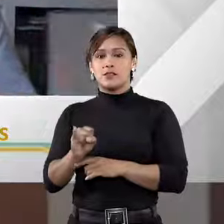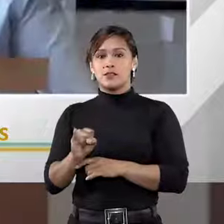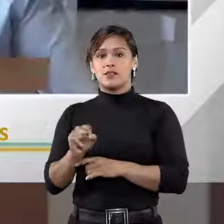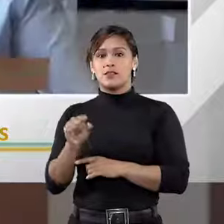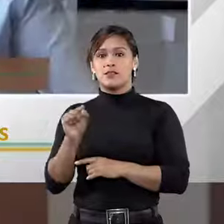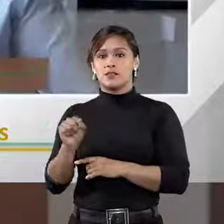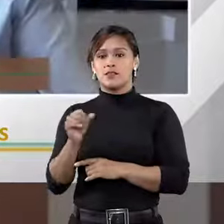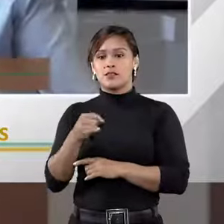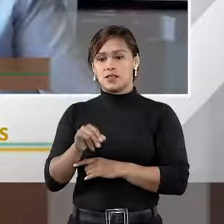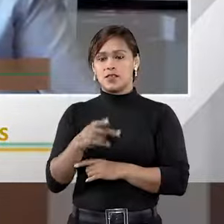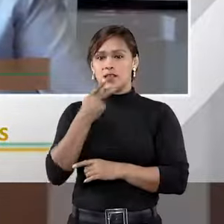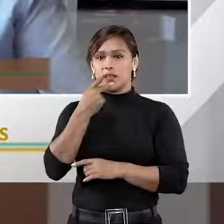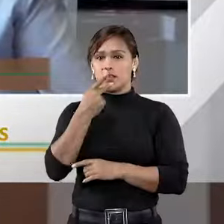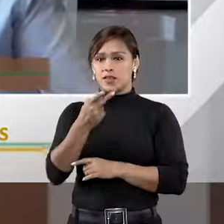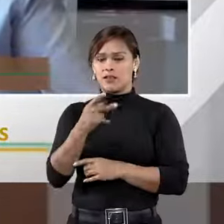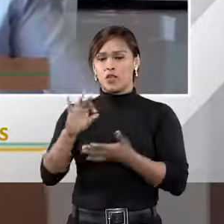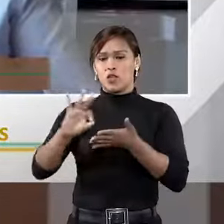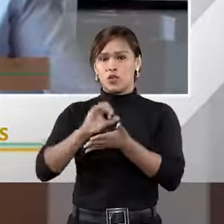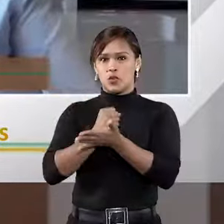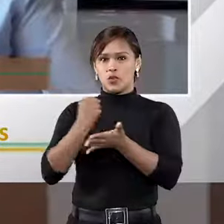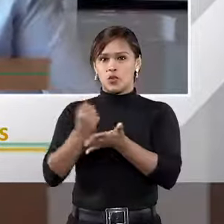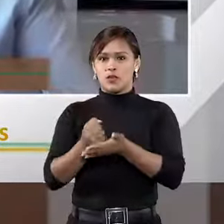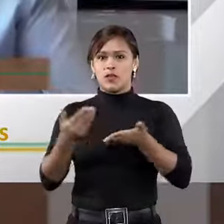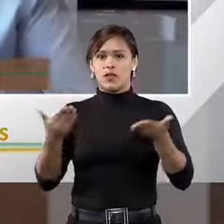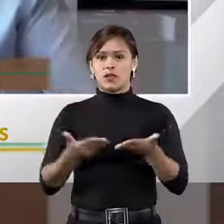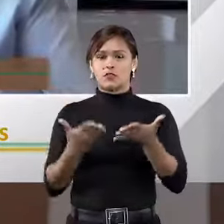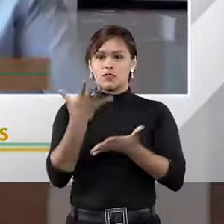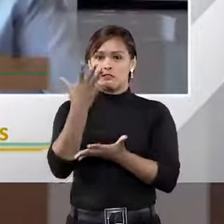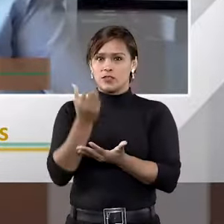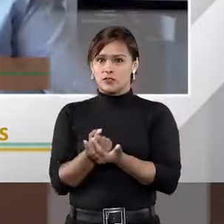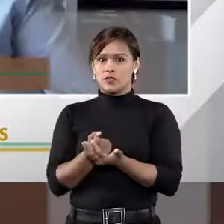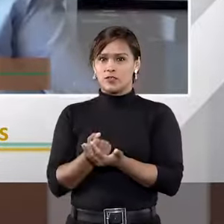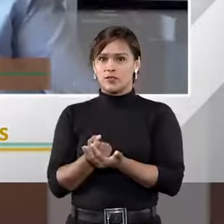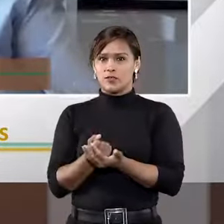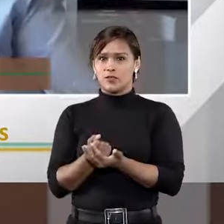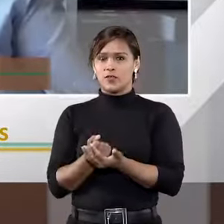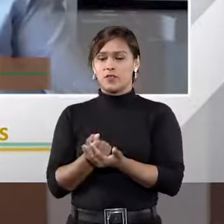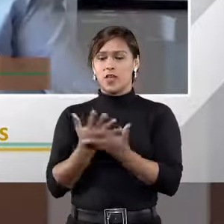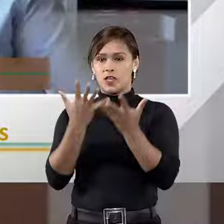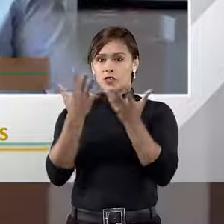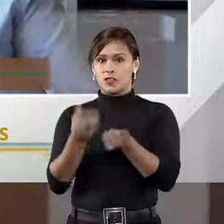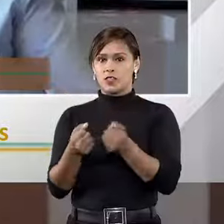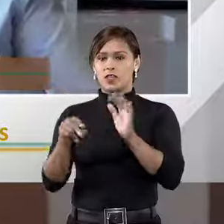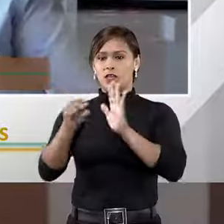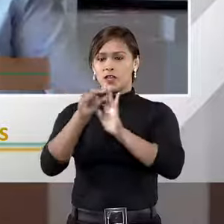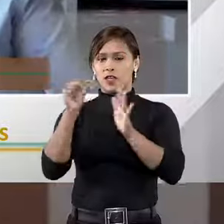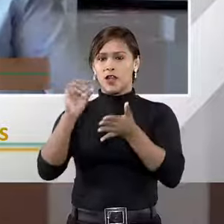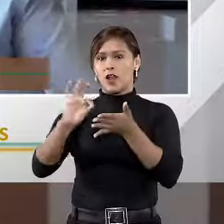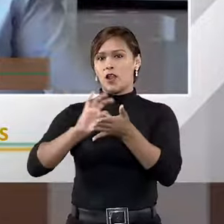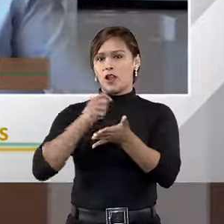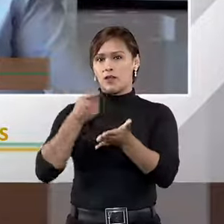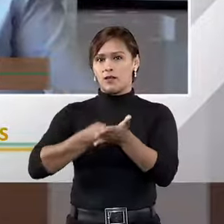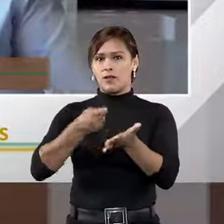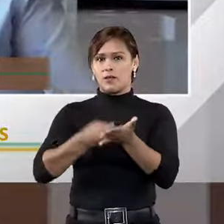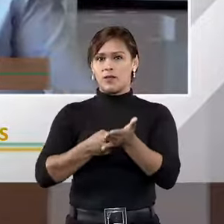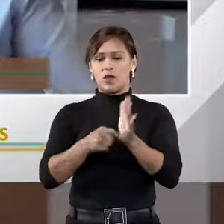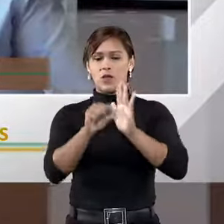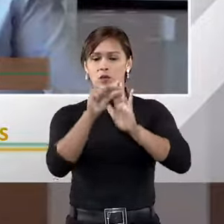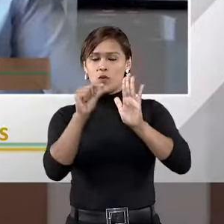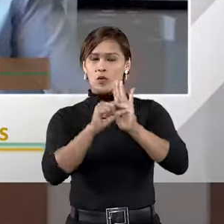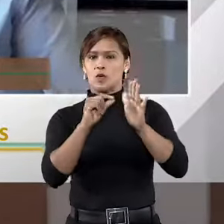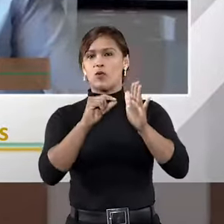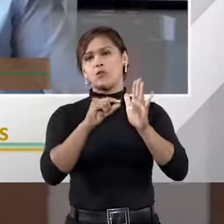Se ele está falando num contrato de adesão e tem cláusula compromissória, ela